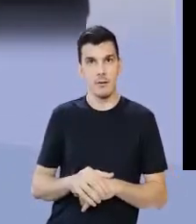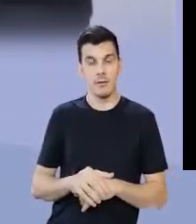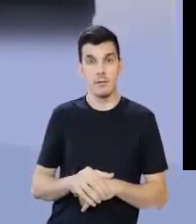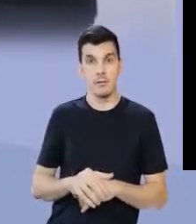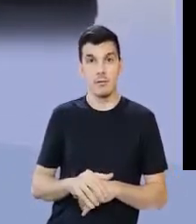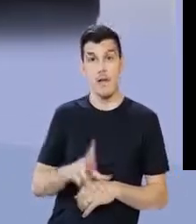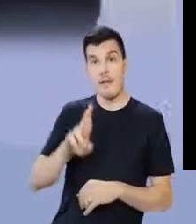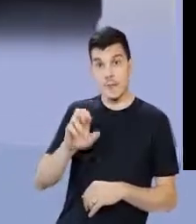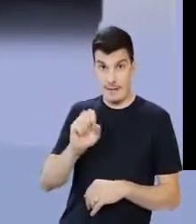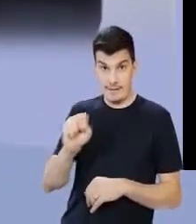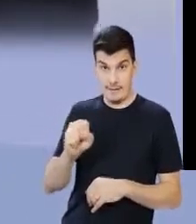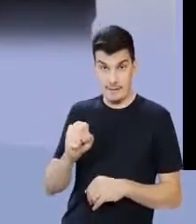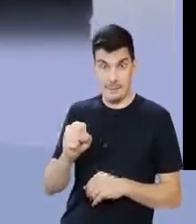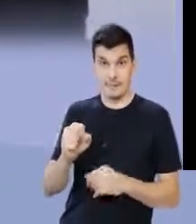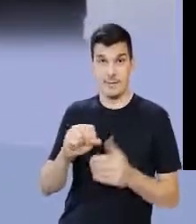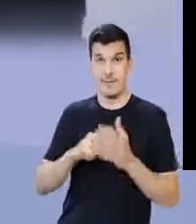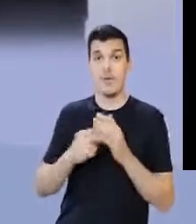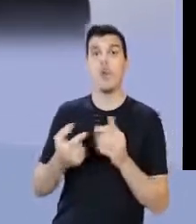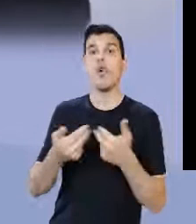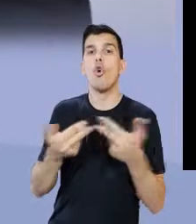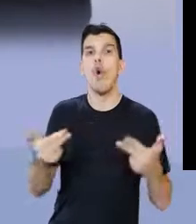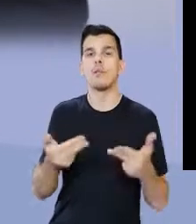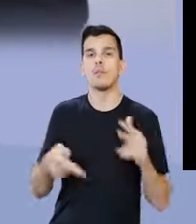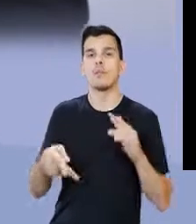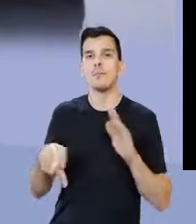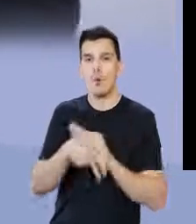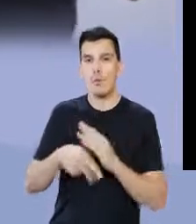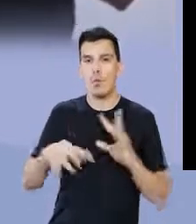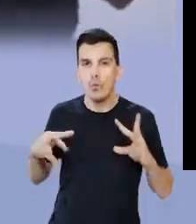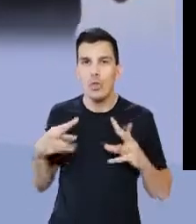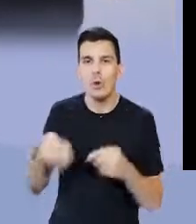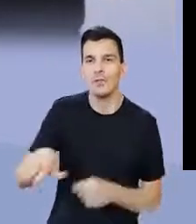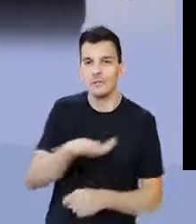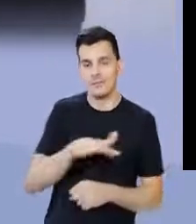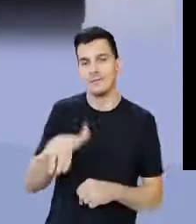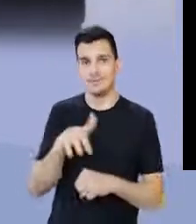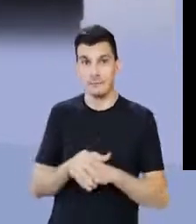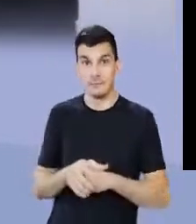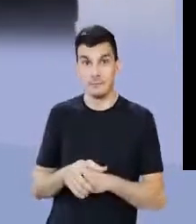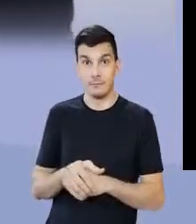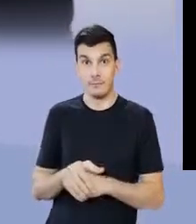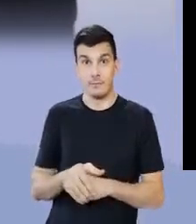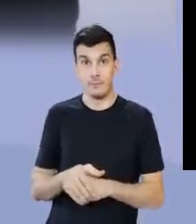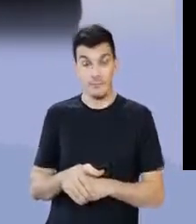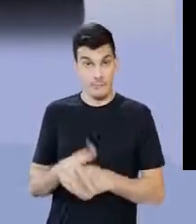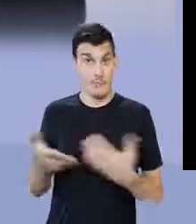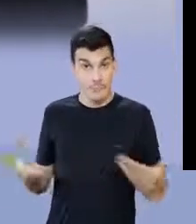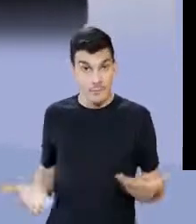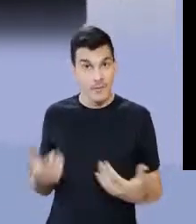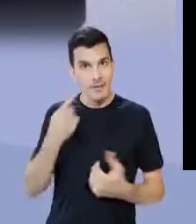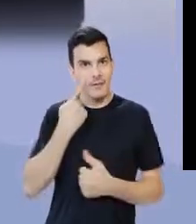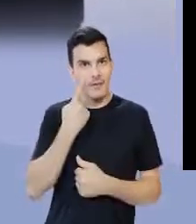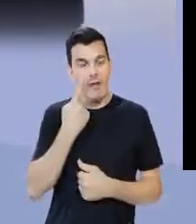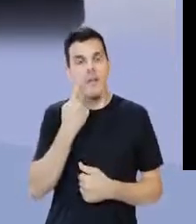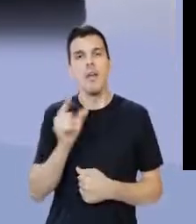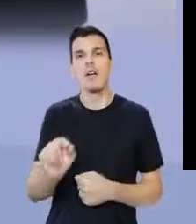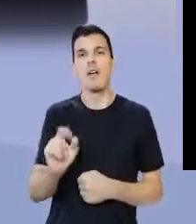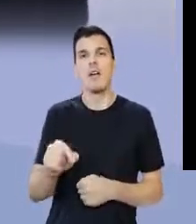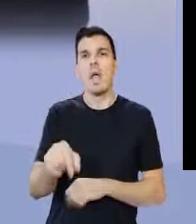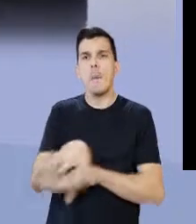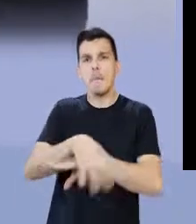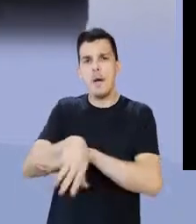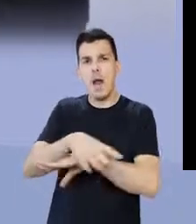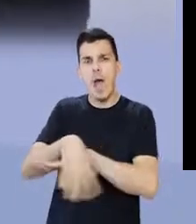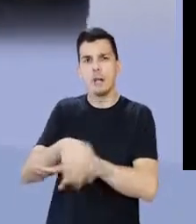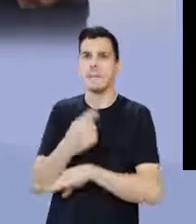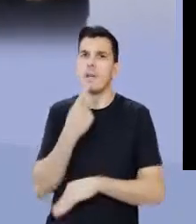res, coisa, pública, coisa de todos. Isso aí você tem na sua rua. Quando você vai à